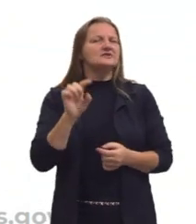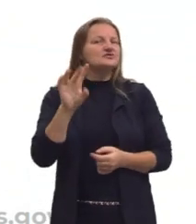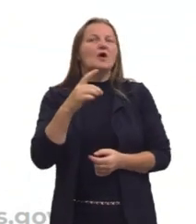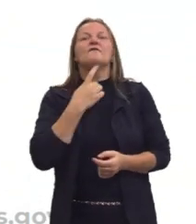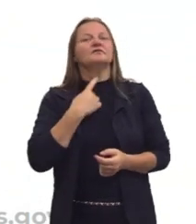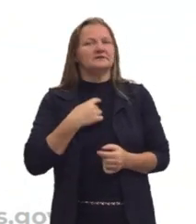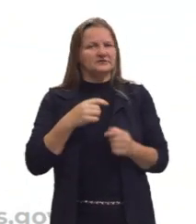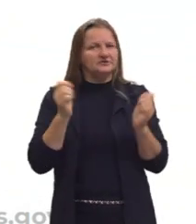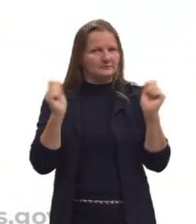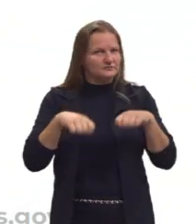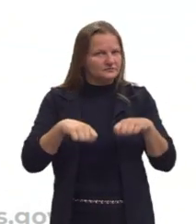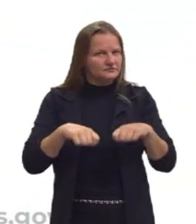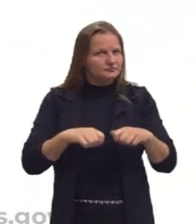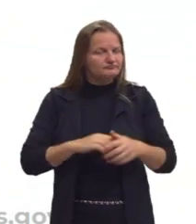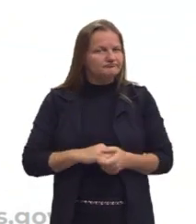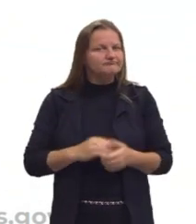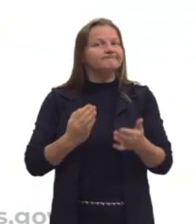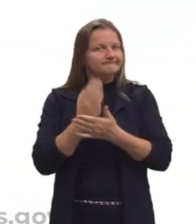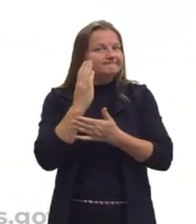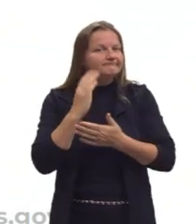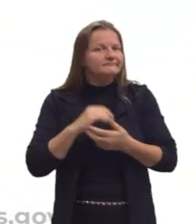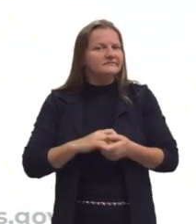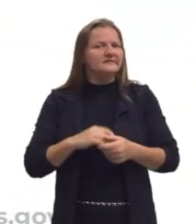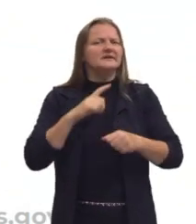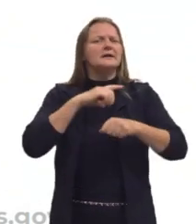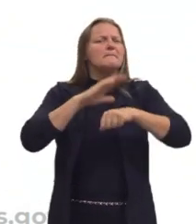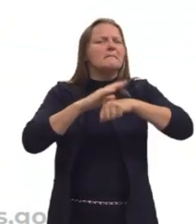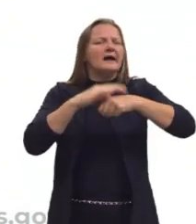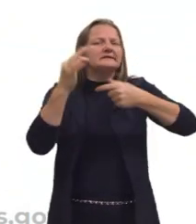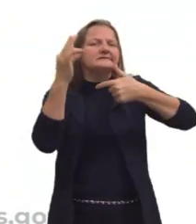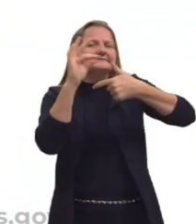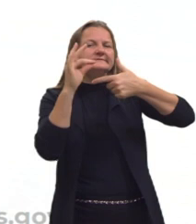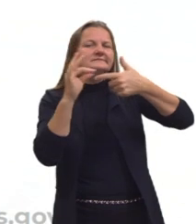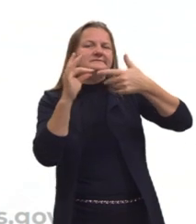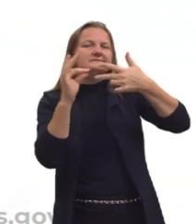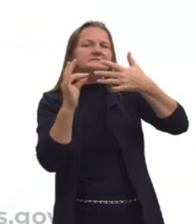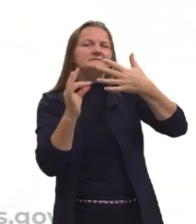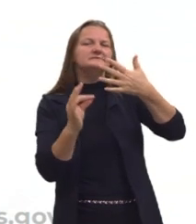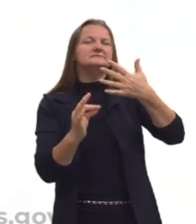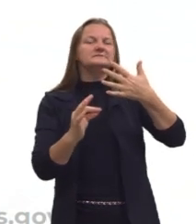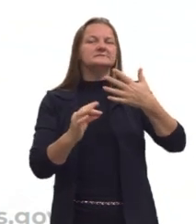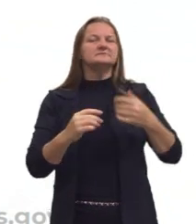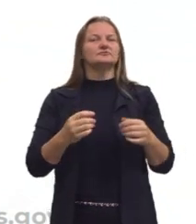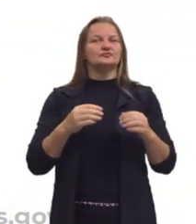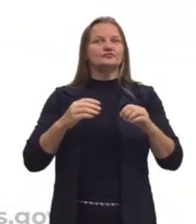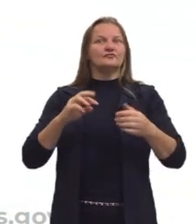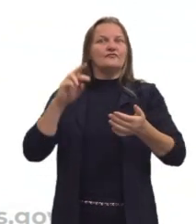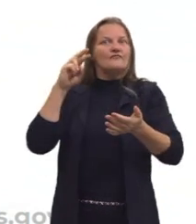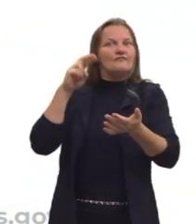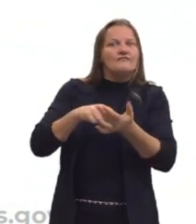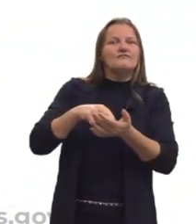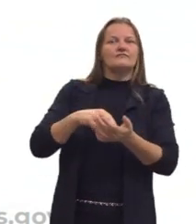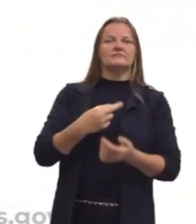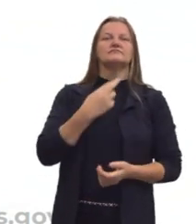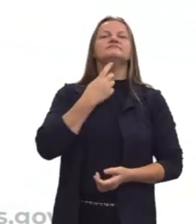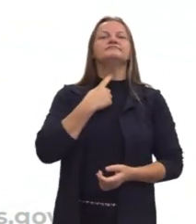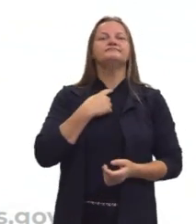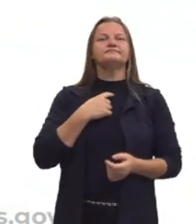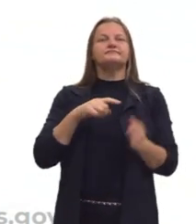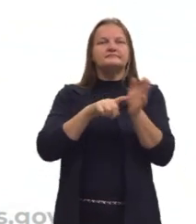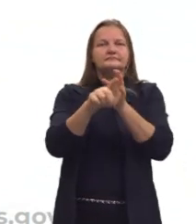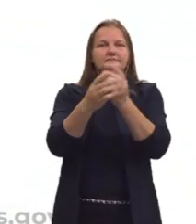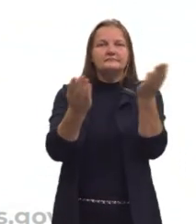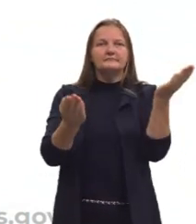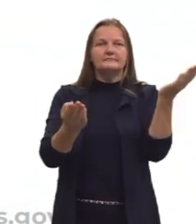nossa vontade basta? Será que não tem mais coisas que permeiam a realização dessas nossas vontades? Por exemplo, olha com uma pergunta